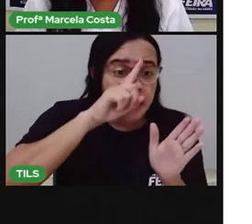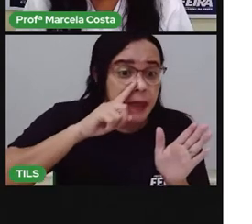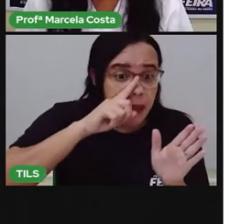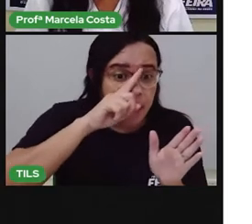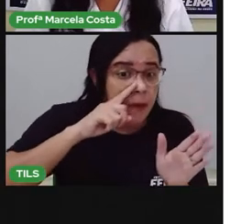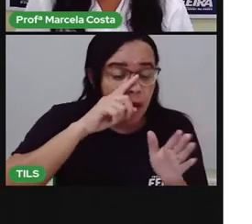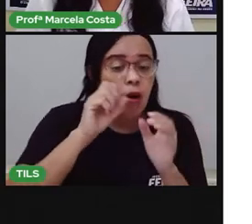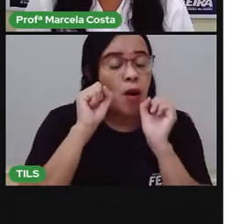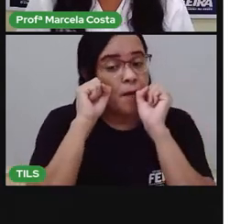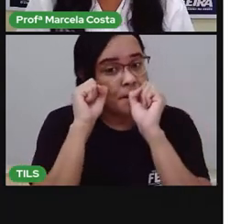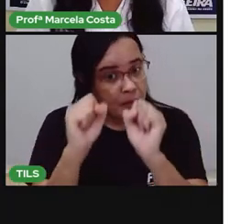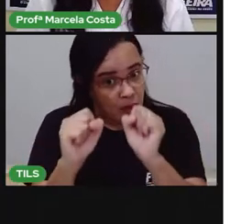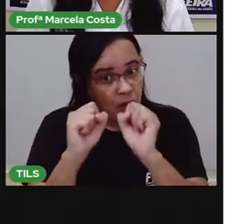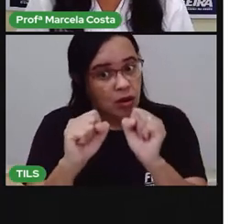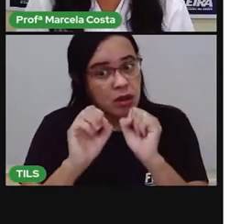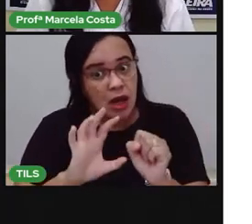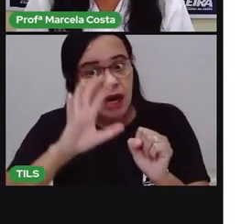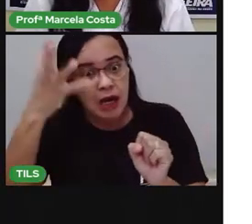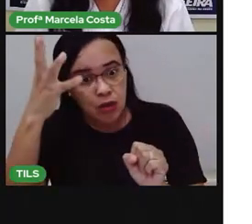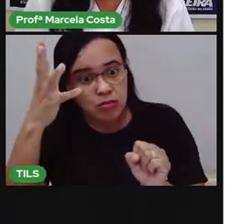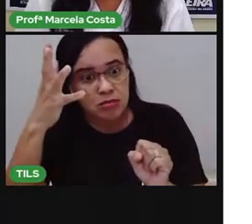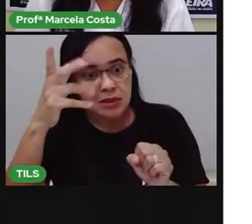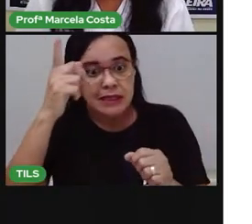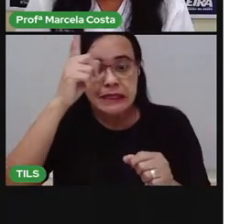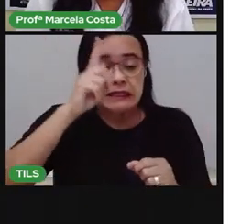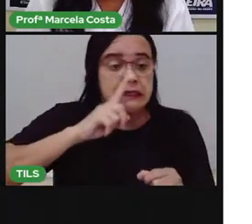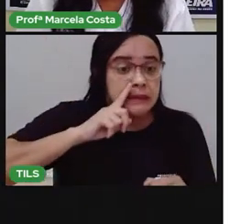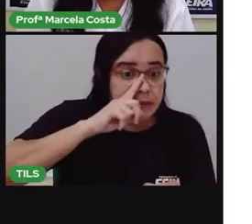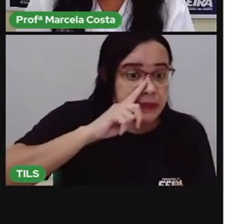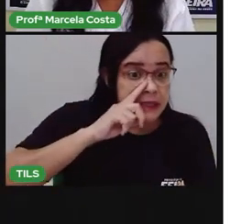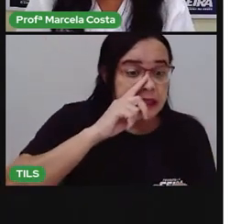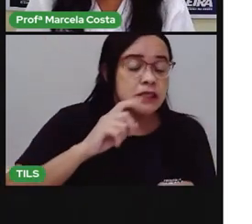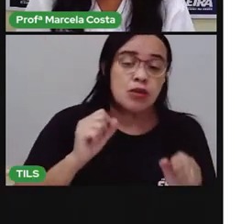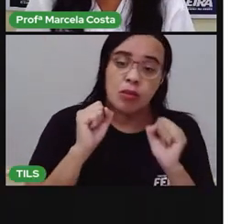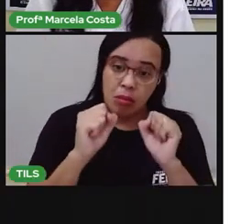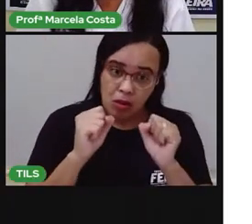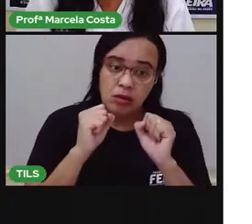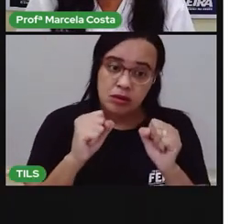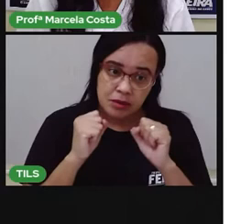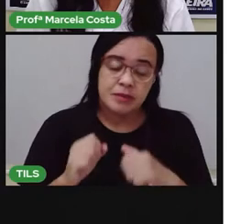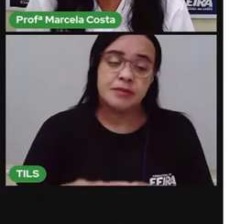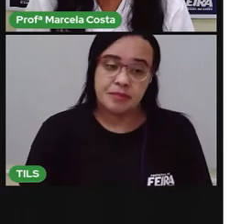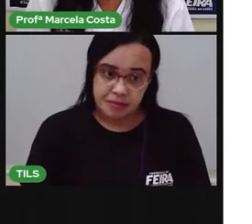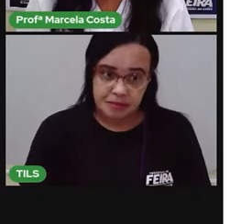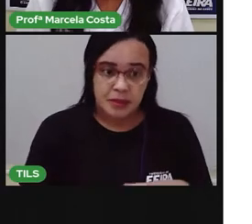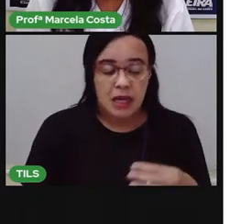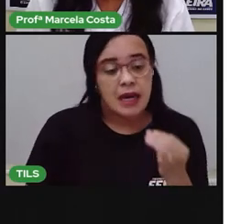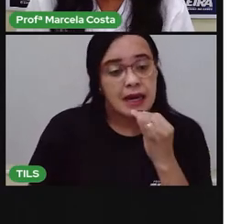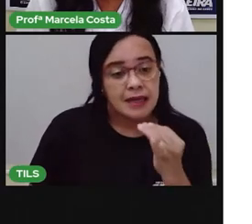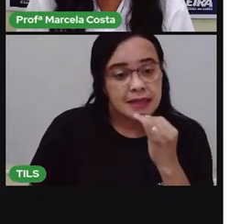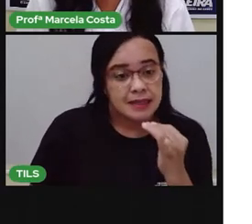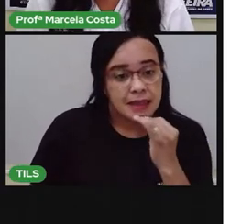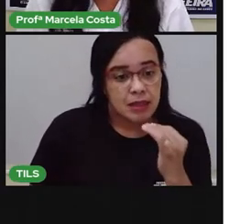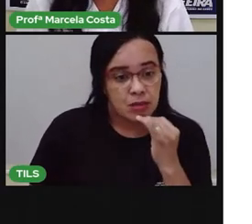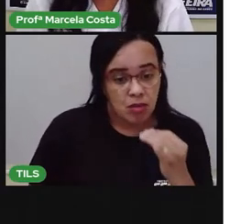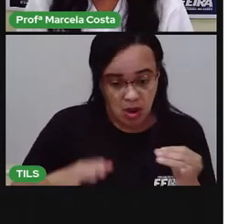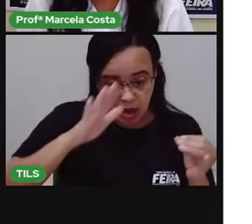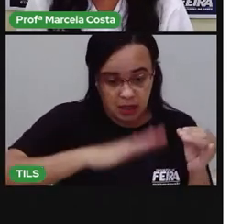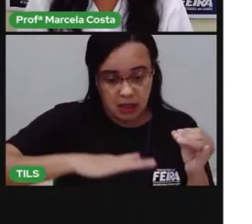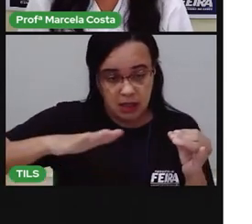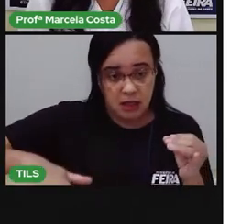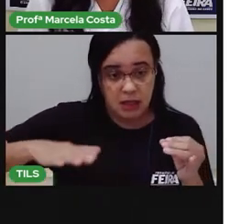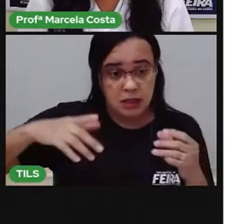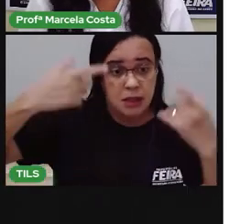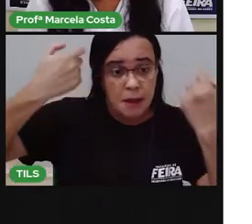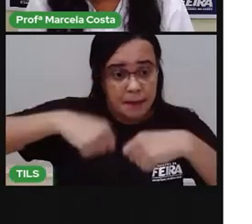doméstico se forem manipulados, principalmente por criança, né? São objetos que crianças não devem manipular,